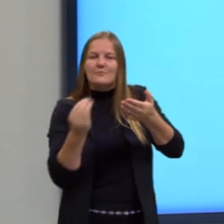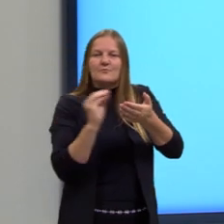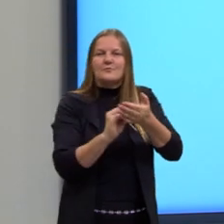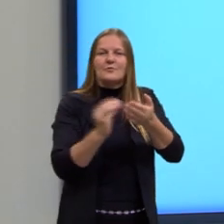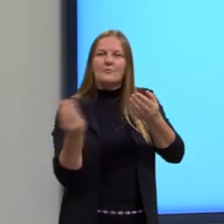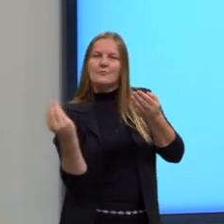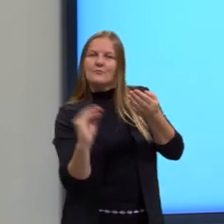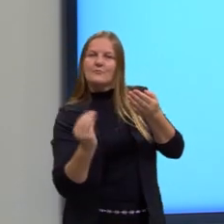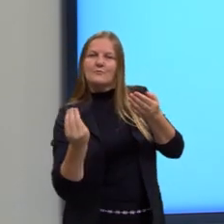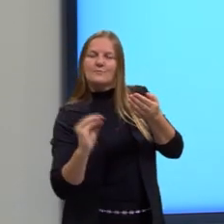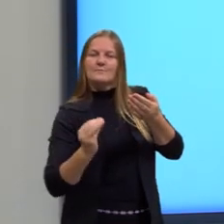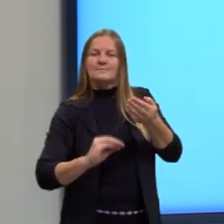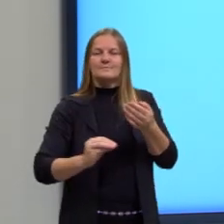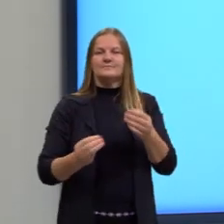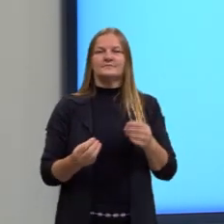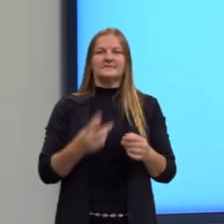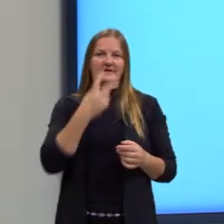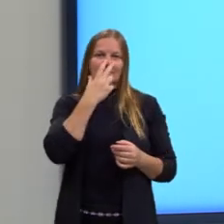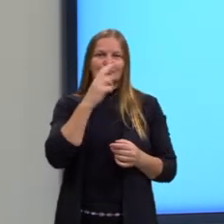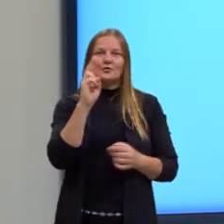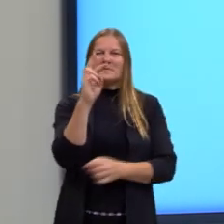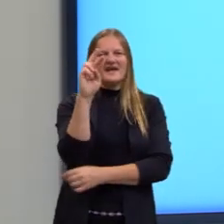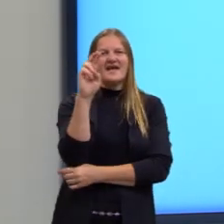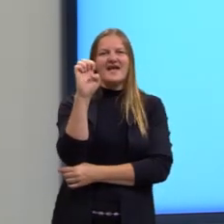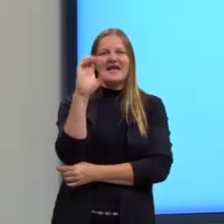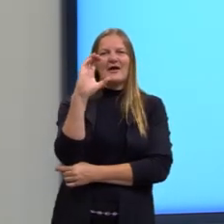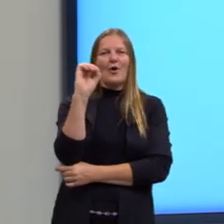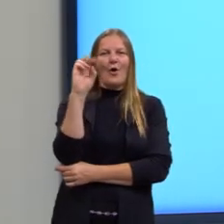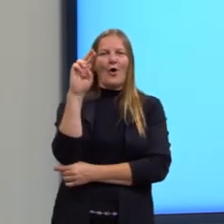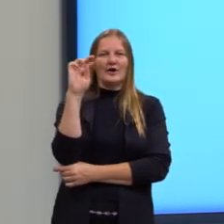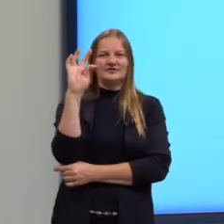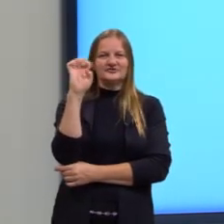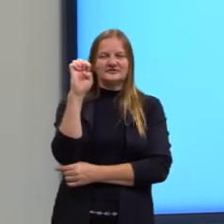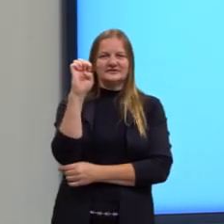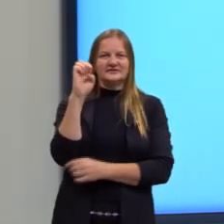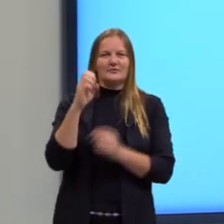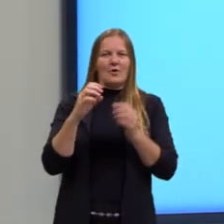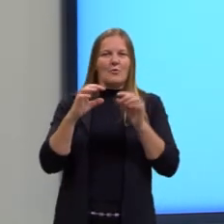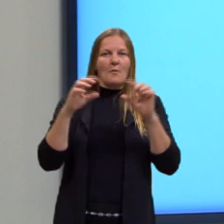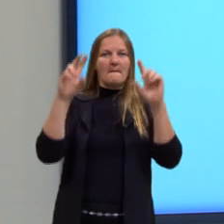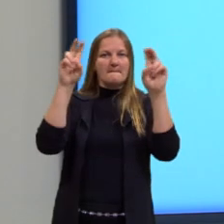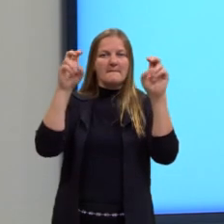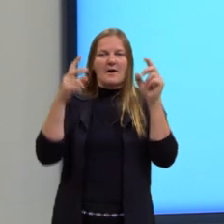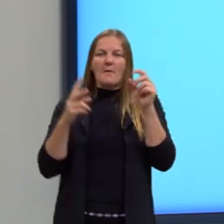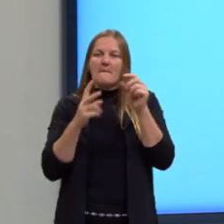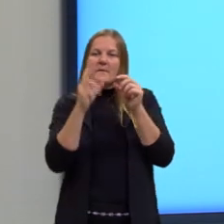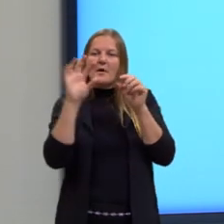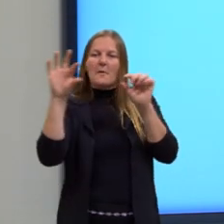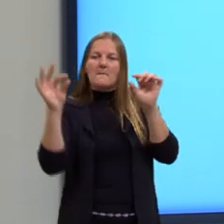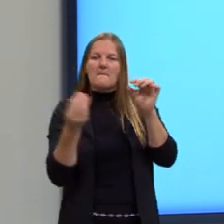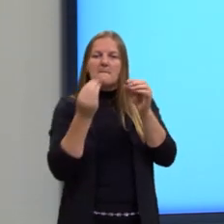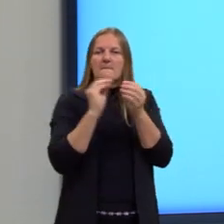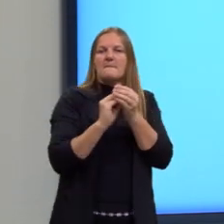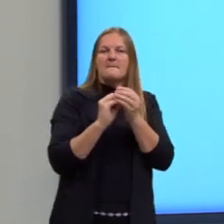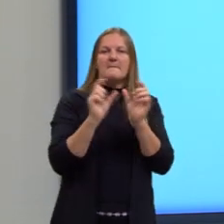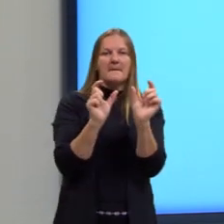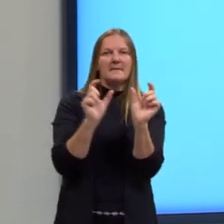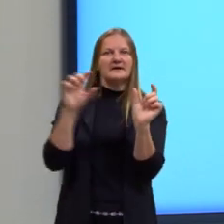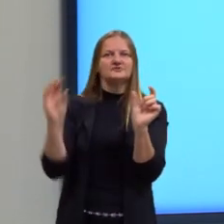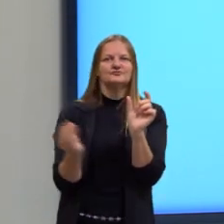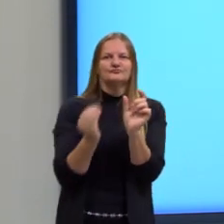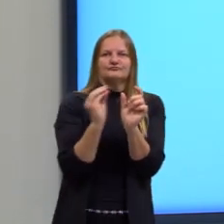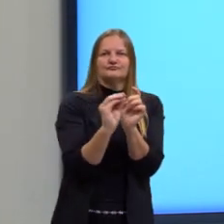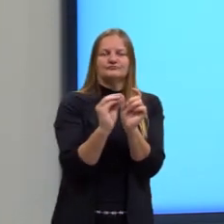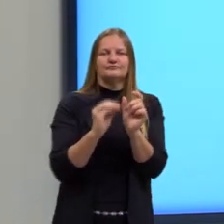ou explicar a matemática citada. Ocorre sempre acompanhado de aspas. Então, na hora da redação do Enem,